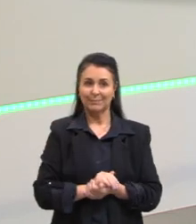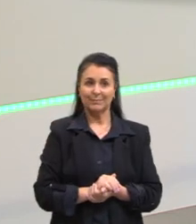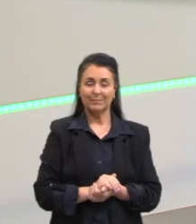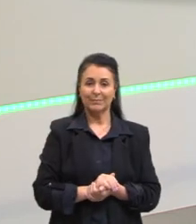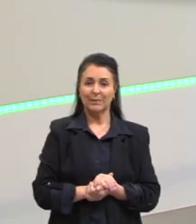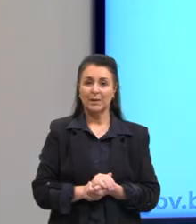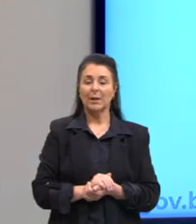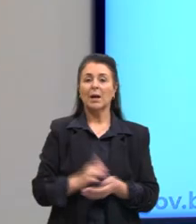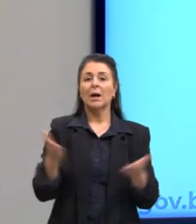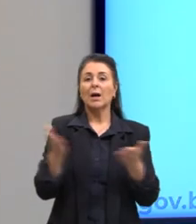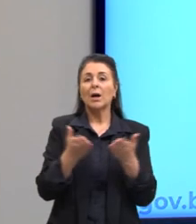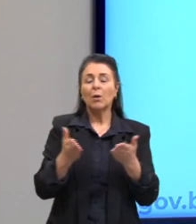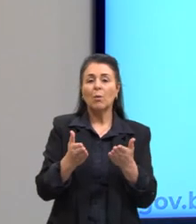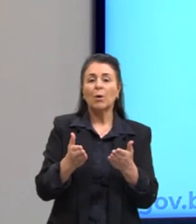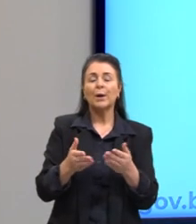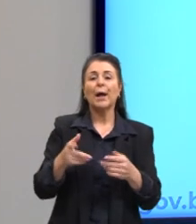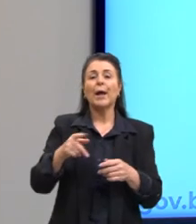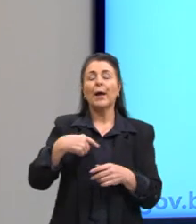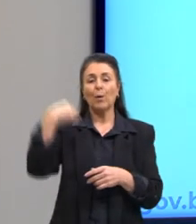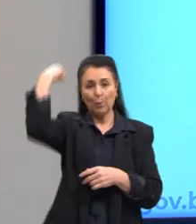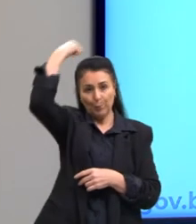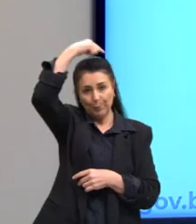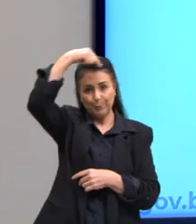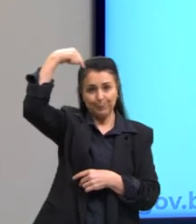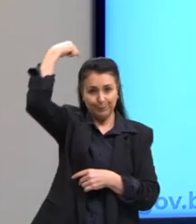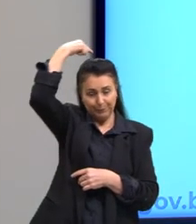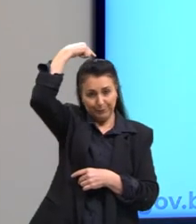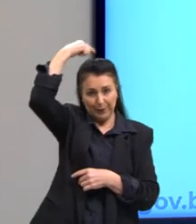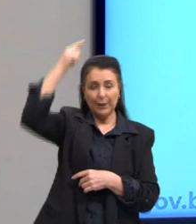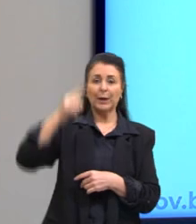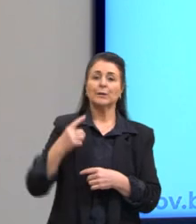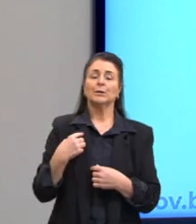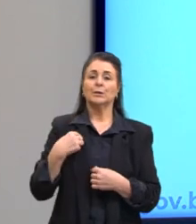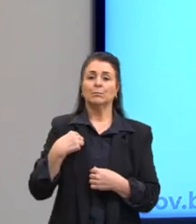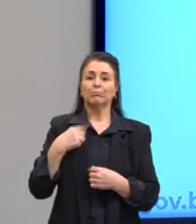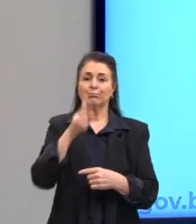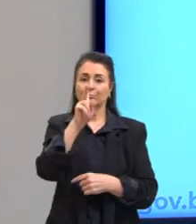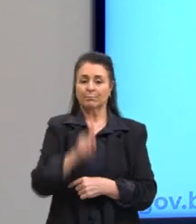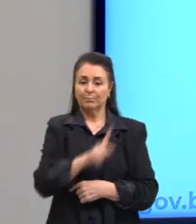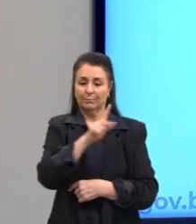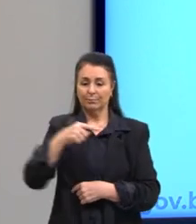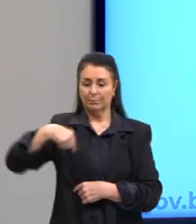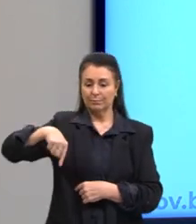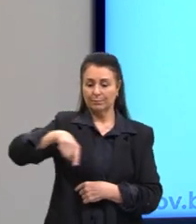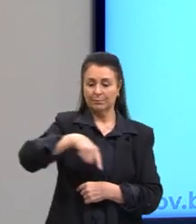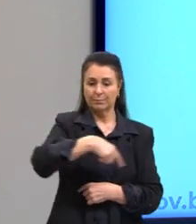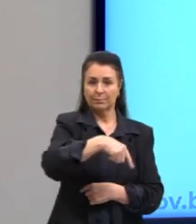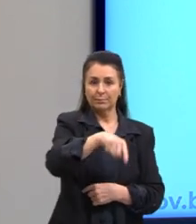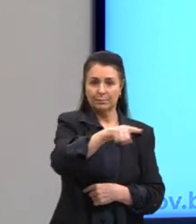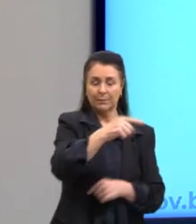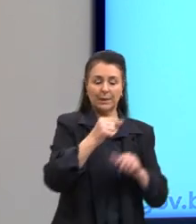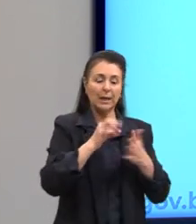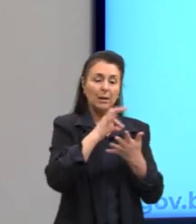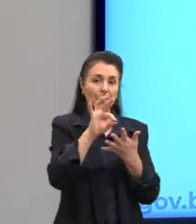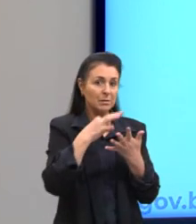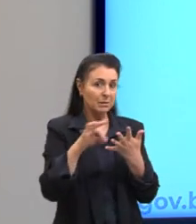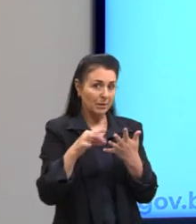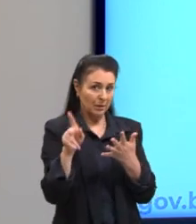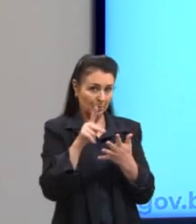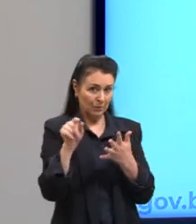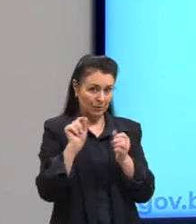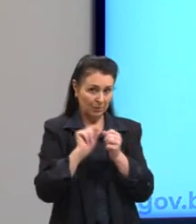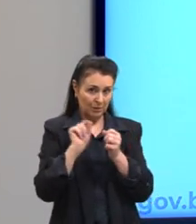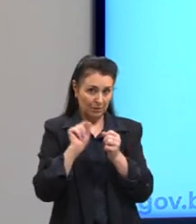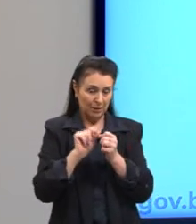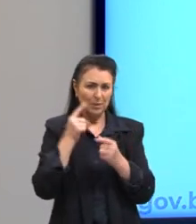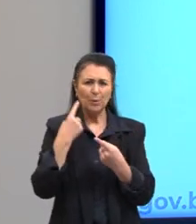Padre José de Anchieta. Esse padre, eu destaquei ele, dentro do quinhentismo, eu destaquei o padre José de Anchieta por quê? Porque